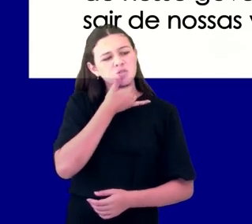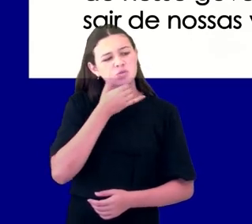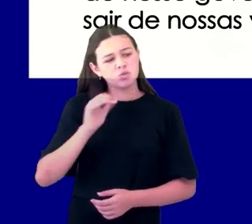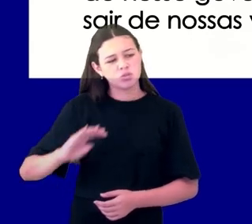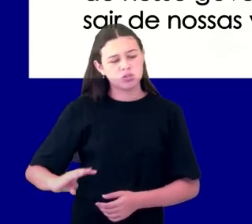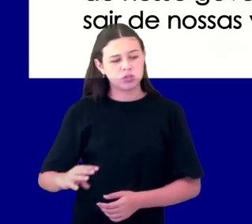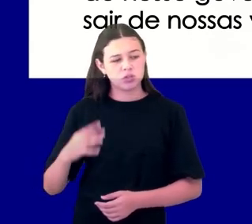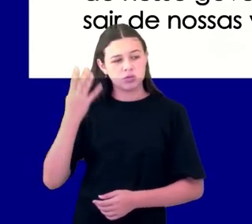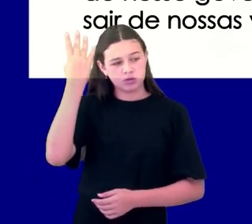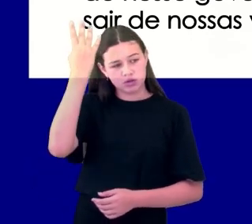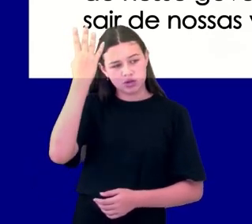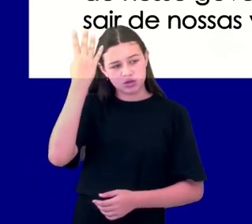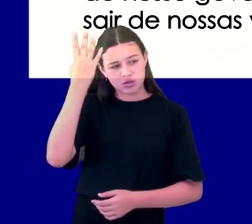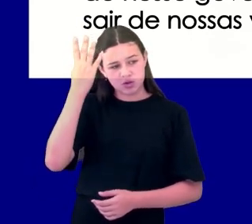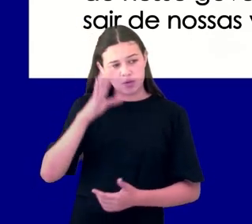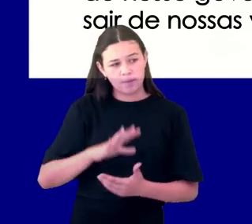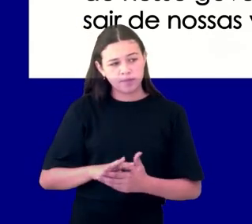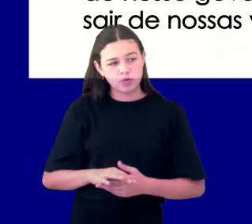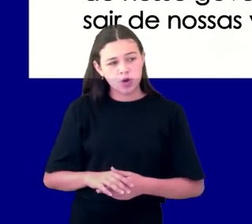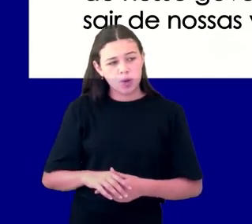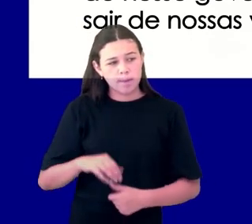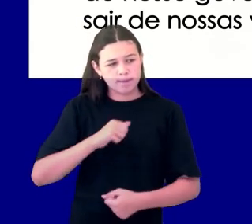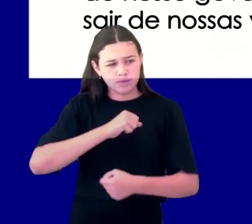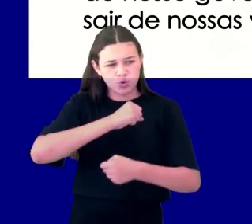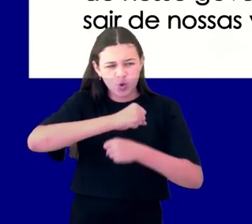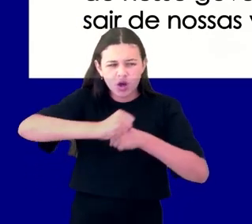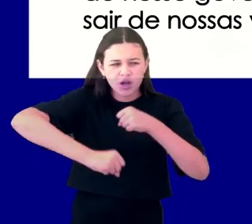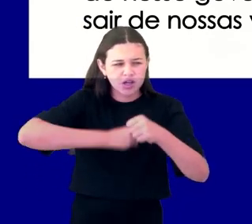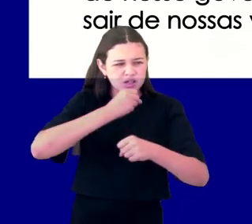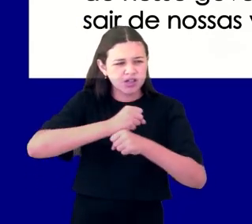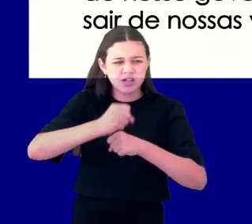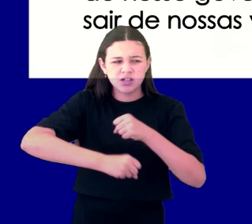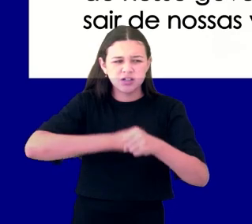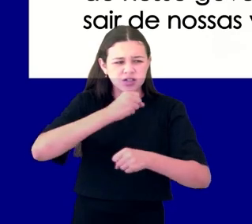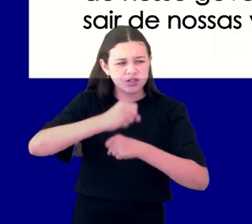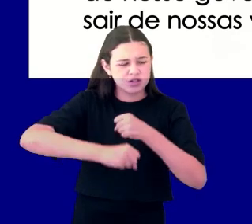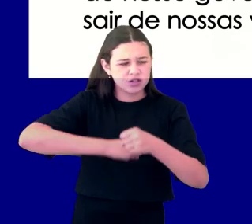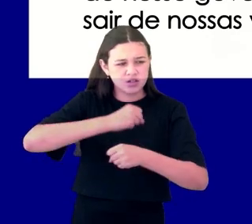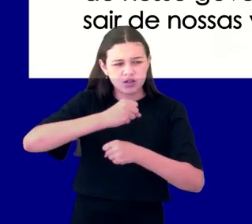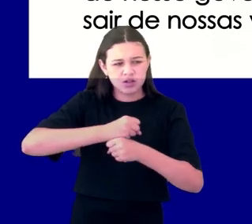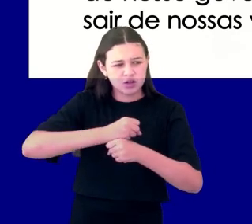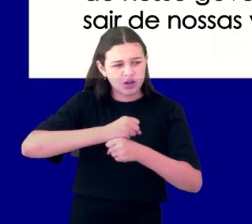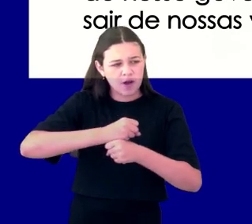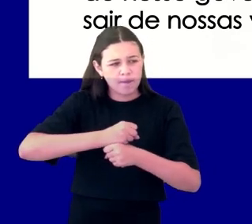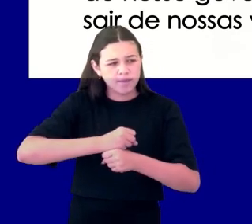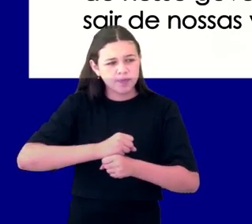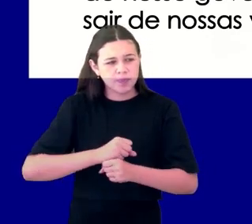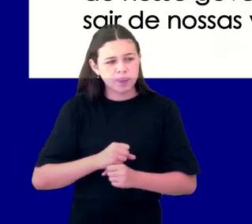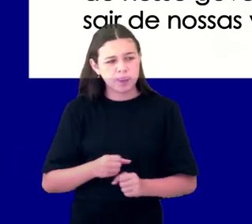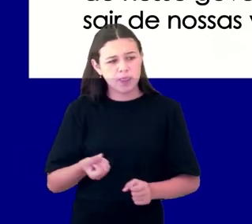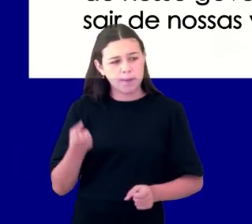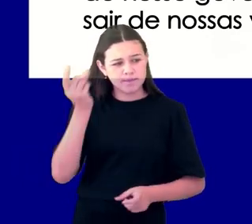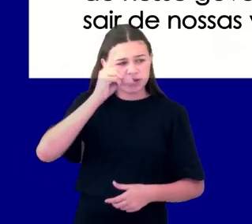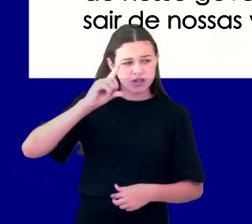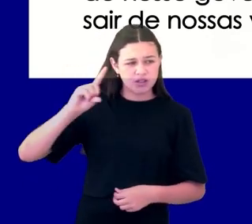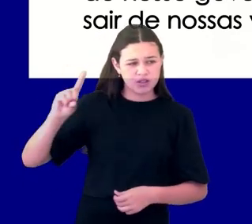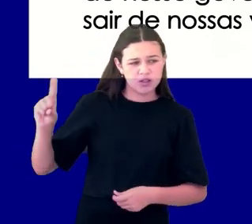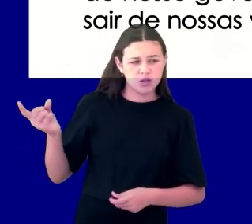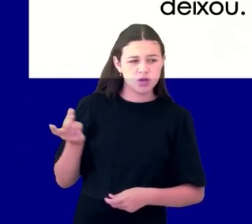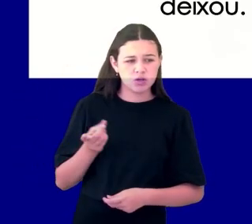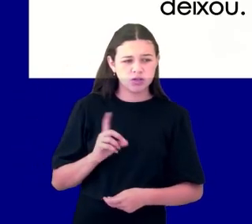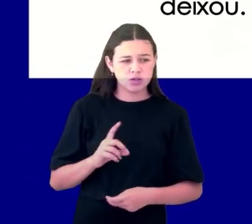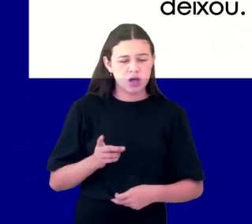nós temos dito para Deus não interferir em nossas escolhas, sair do nosso governo e sair de nossas vidas.